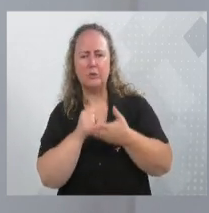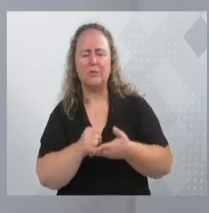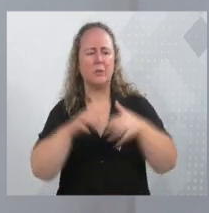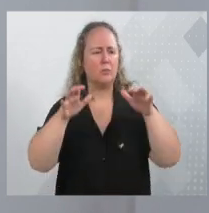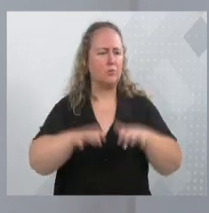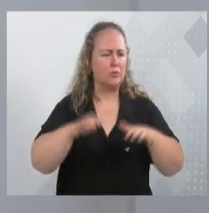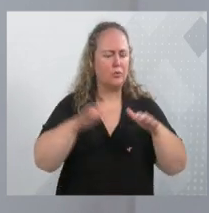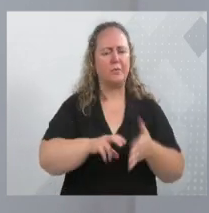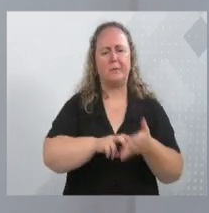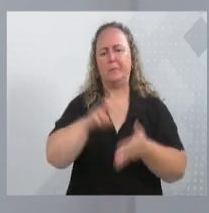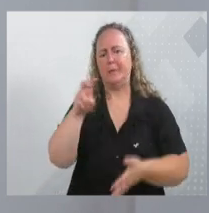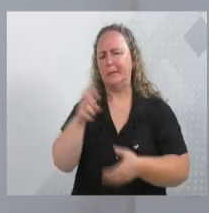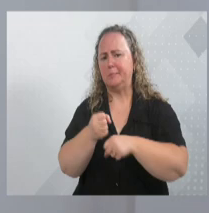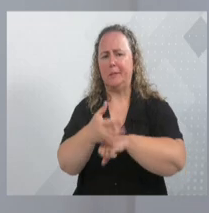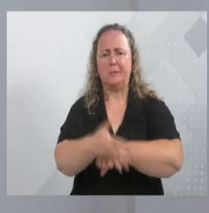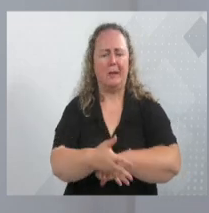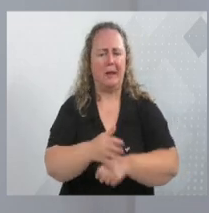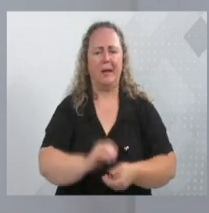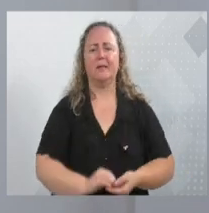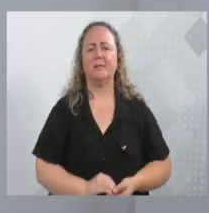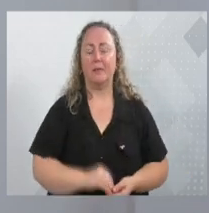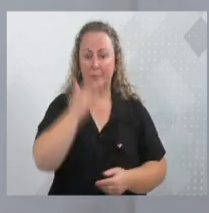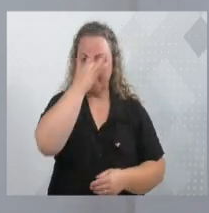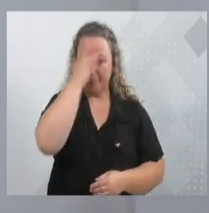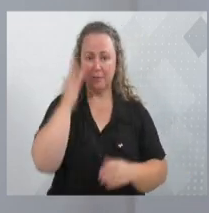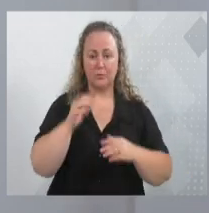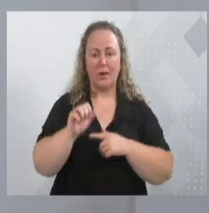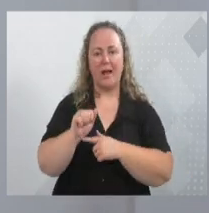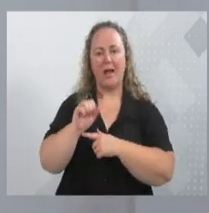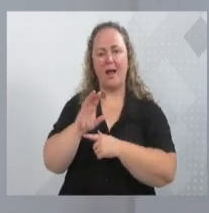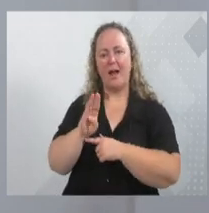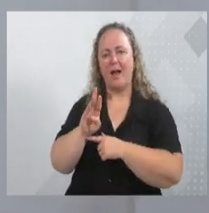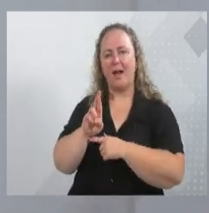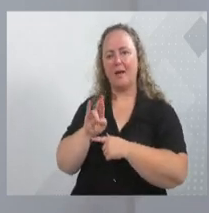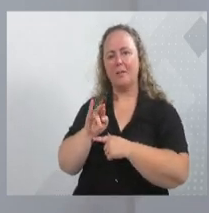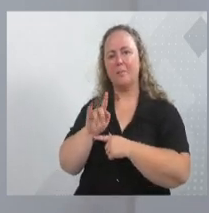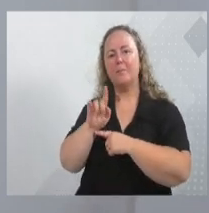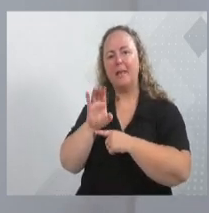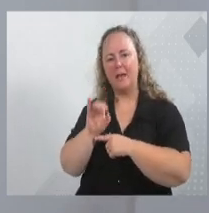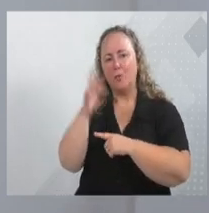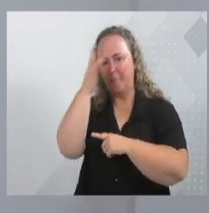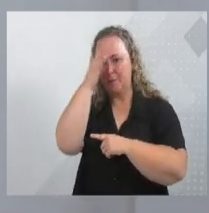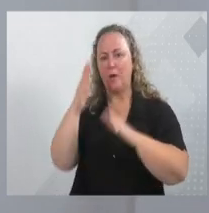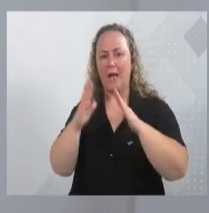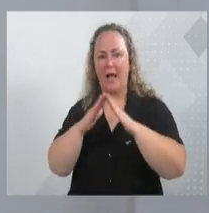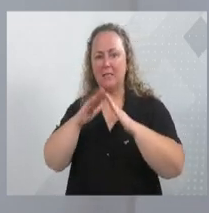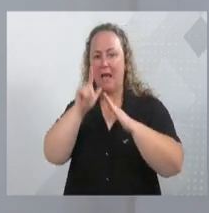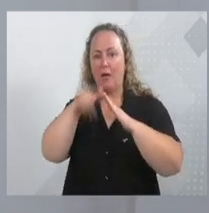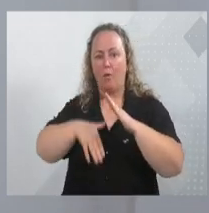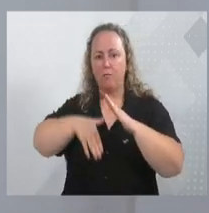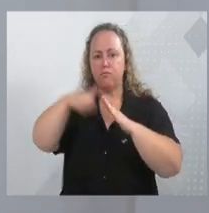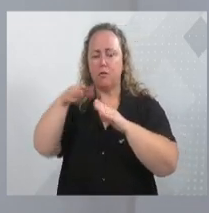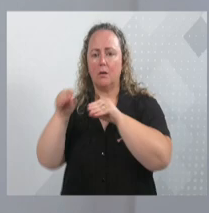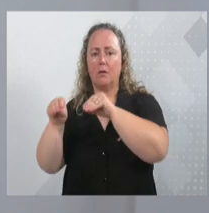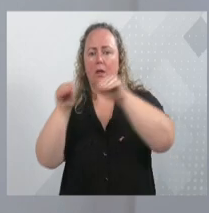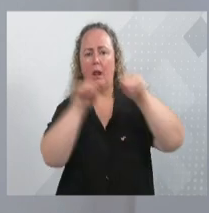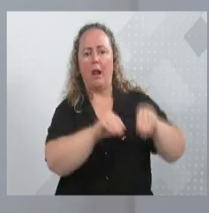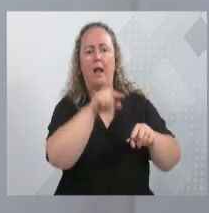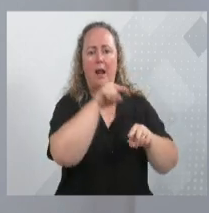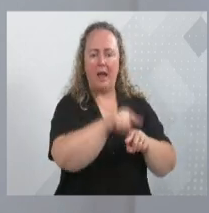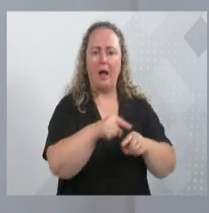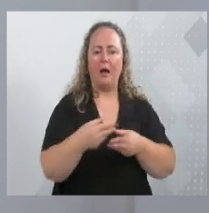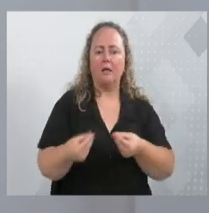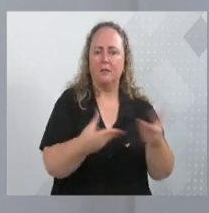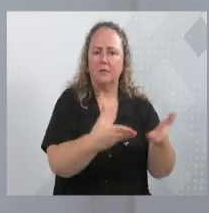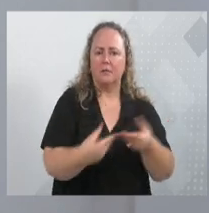manhã, de madrugada, pessoas que estavam no abrigo, em vários abrigos eu visitei, isso sim, voluntários que estavam levando donativos,